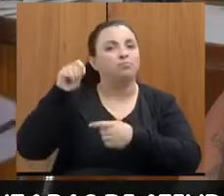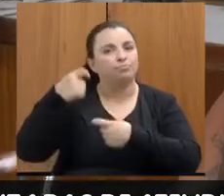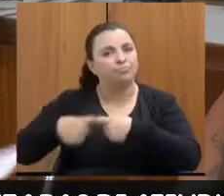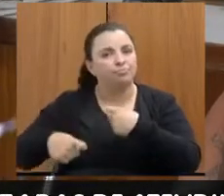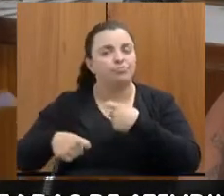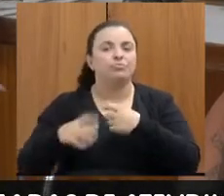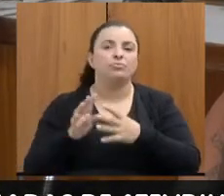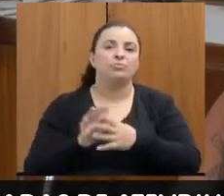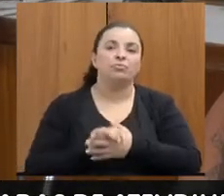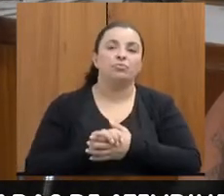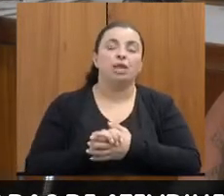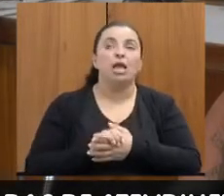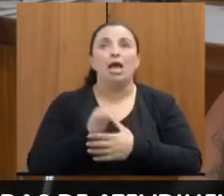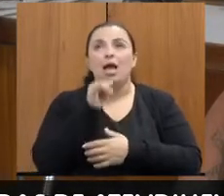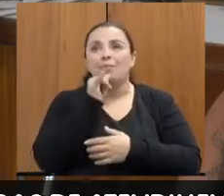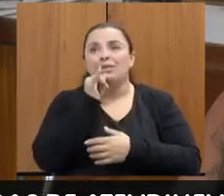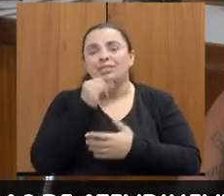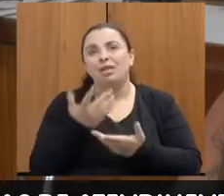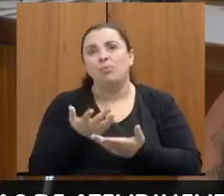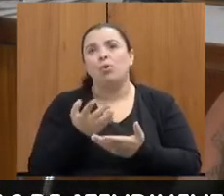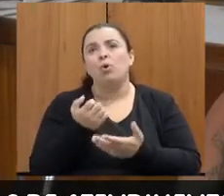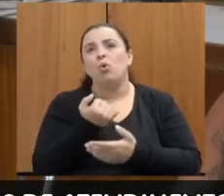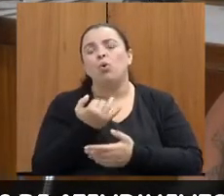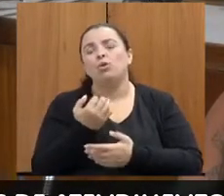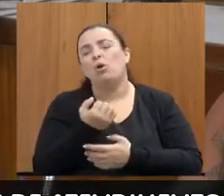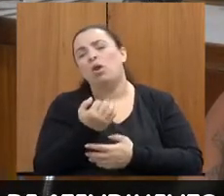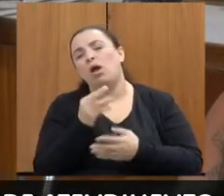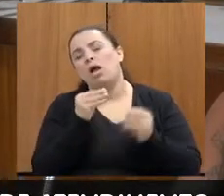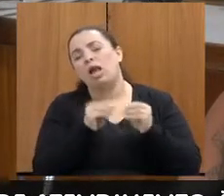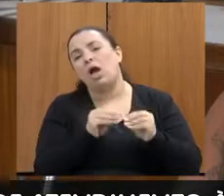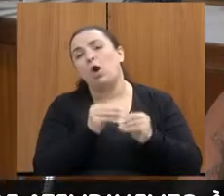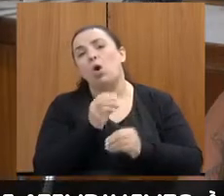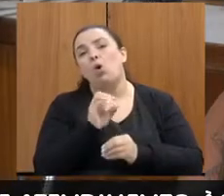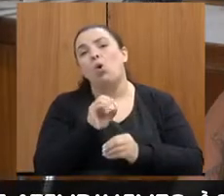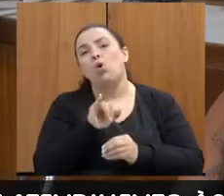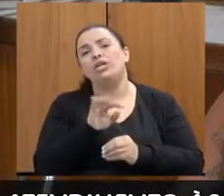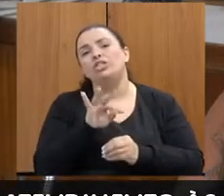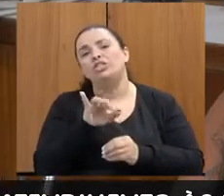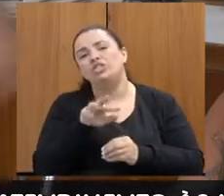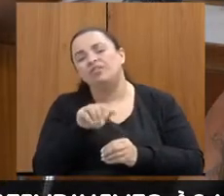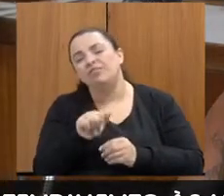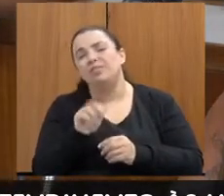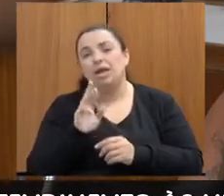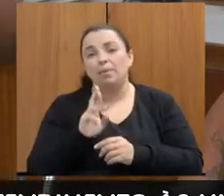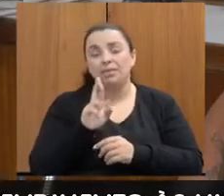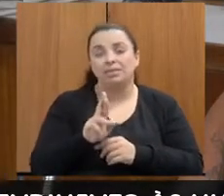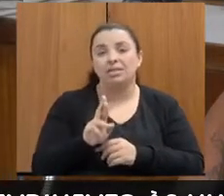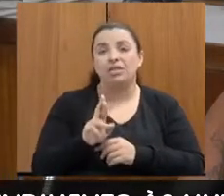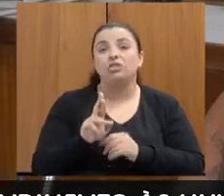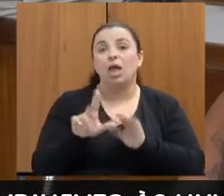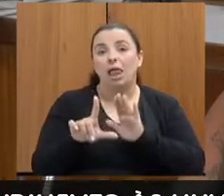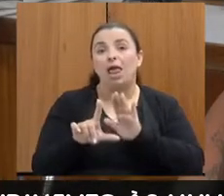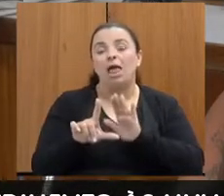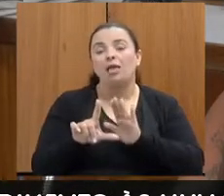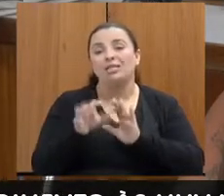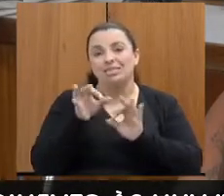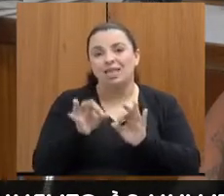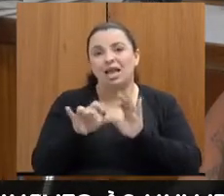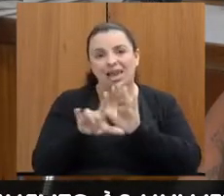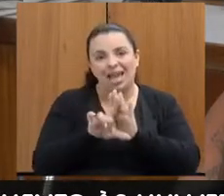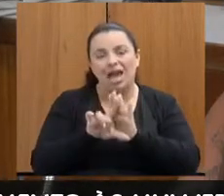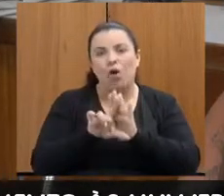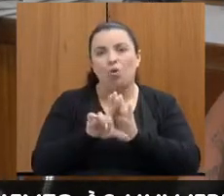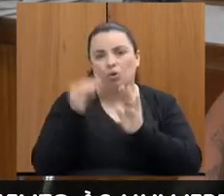assim, número de oitivas e de oitiva de representante legal. Isso é especificamente que a Roberta fez, não é a oitiva de